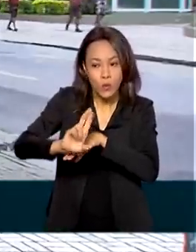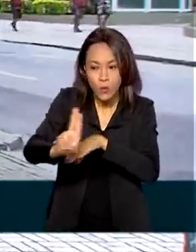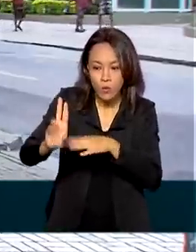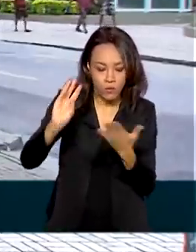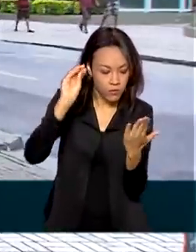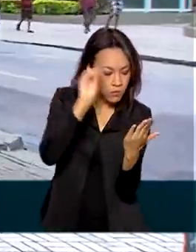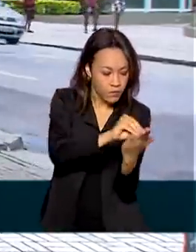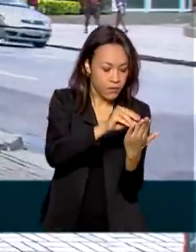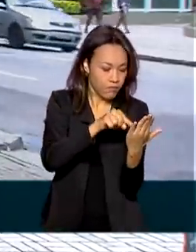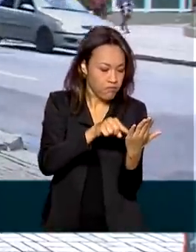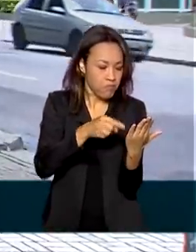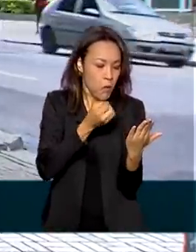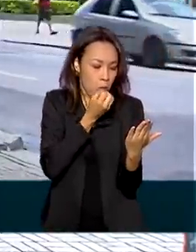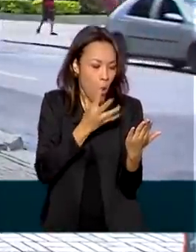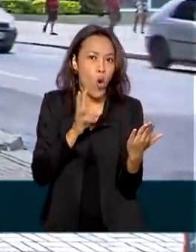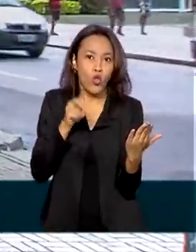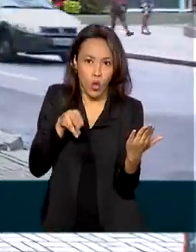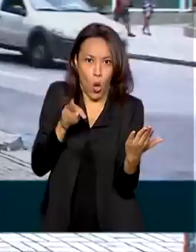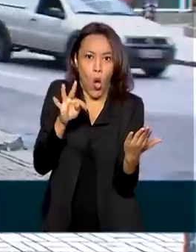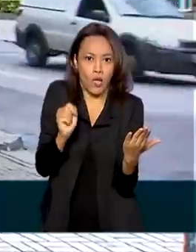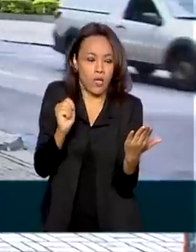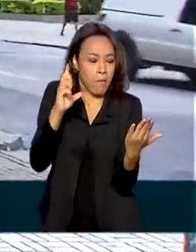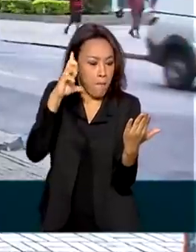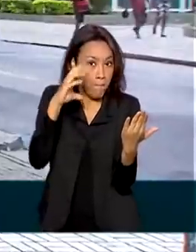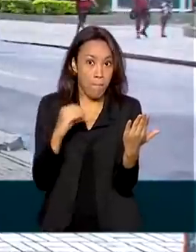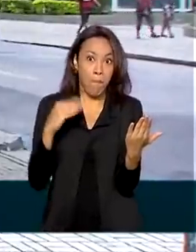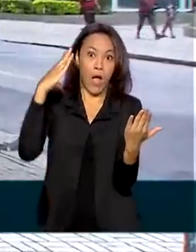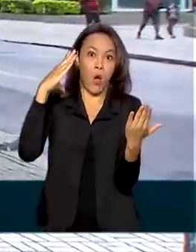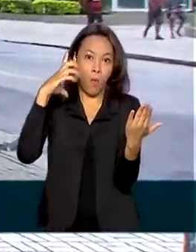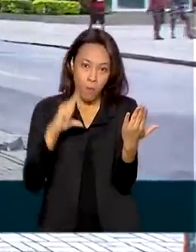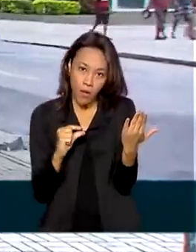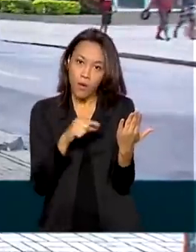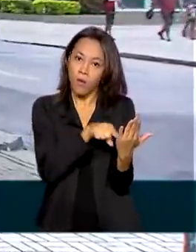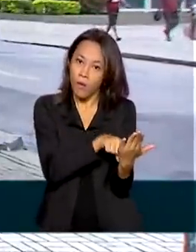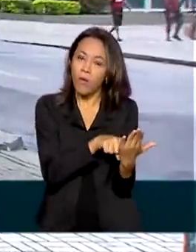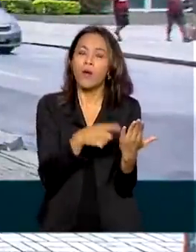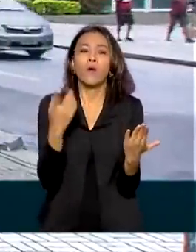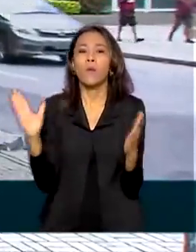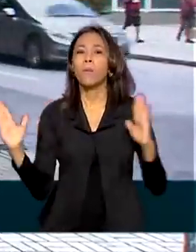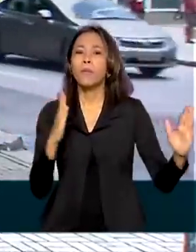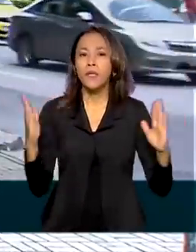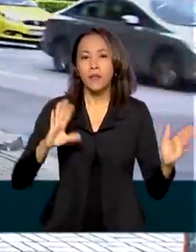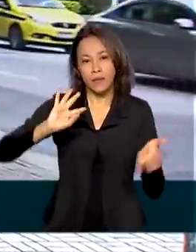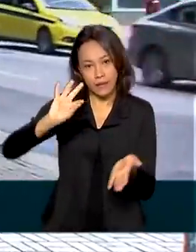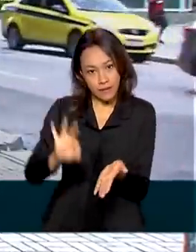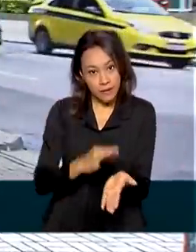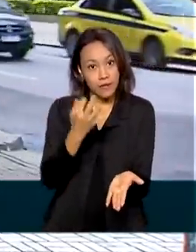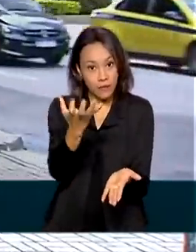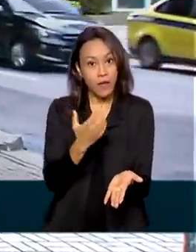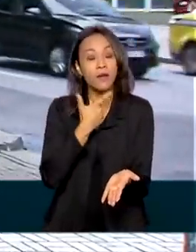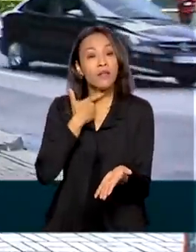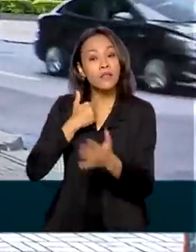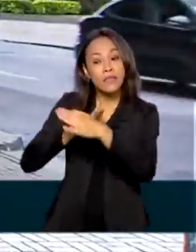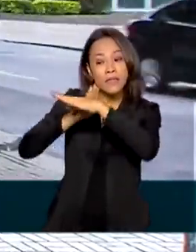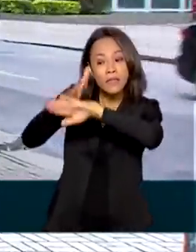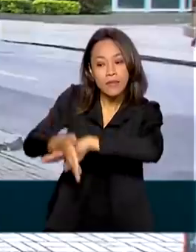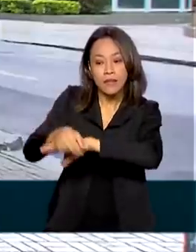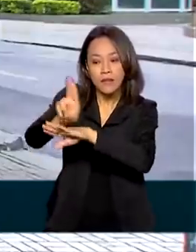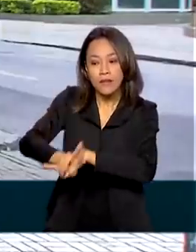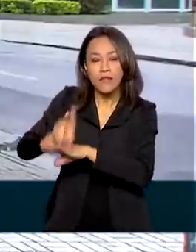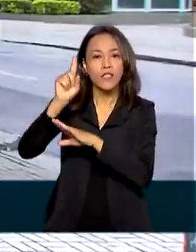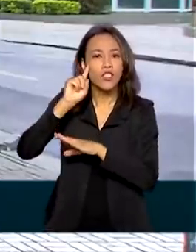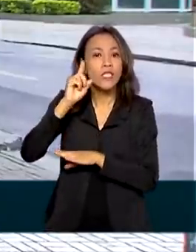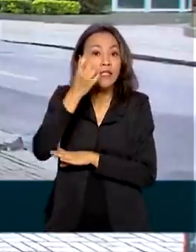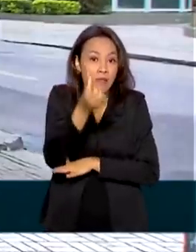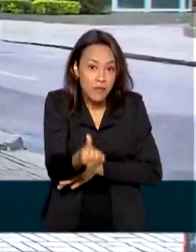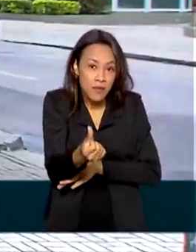na ordem da pontuação da maior nota para a menor. O prazo para inscrição dos estudantes que desejam uma vaga na universidade começa no dia 6